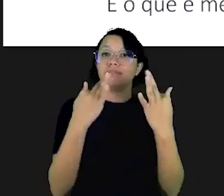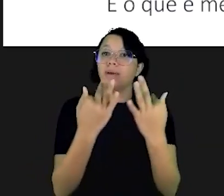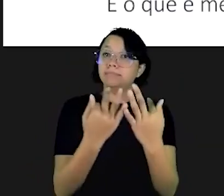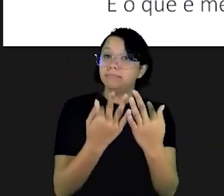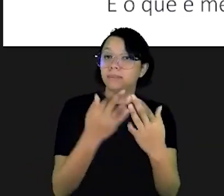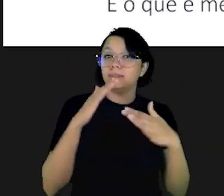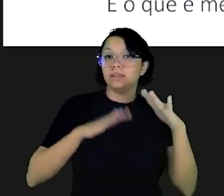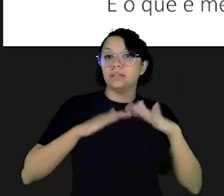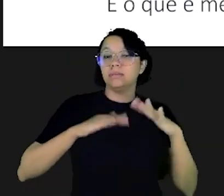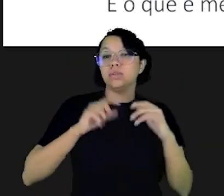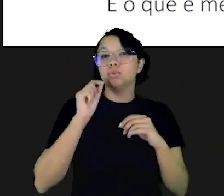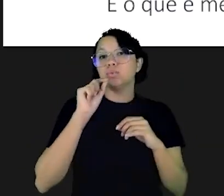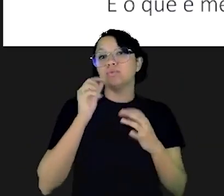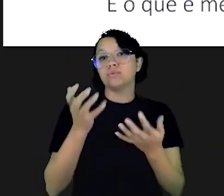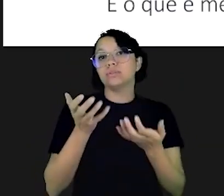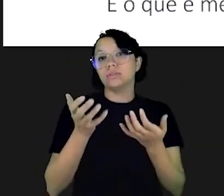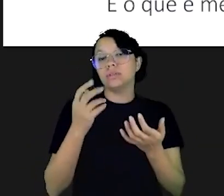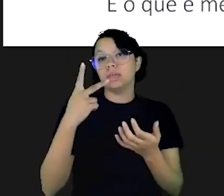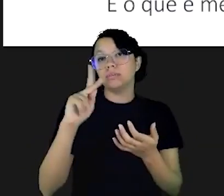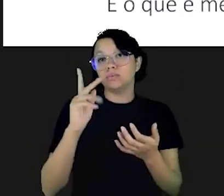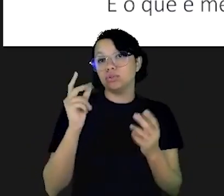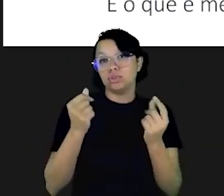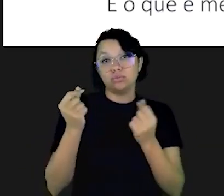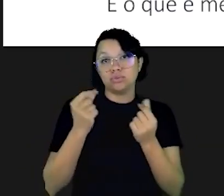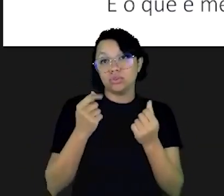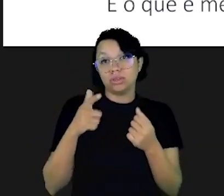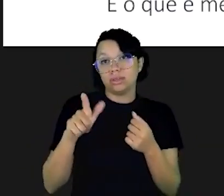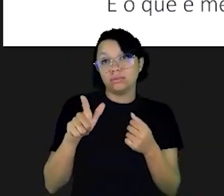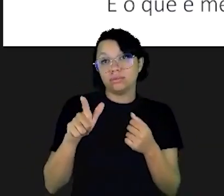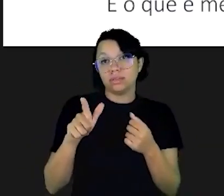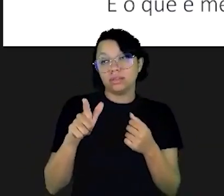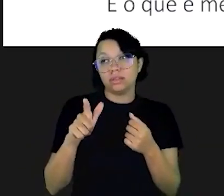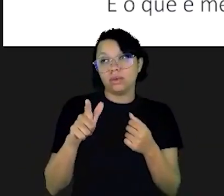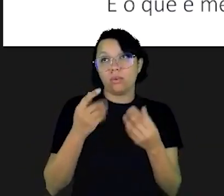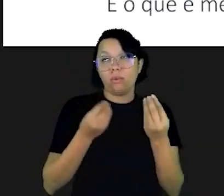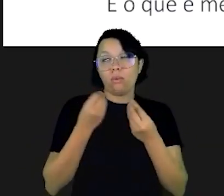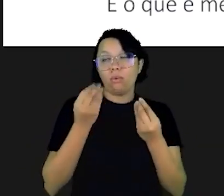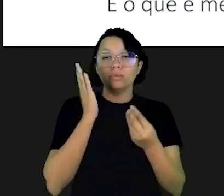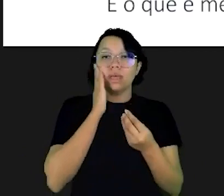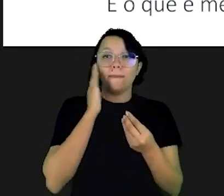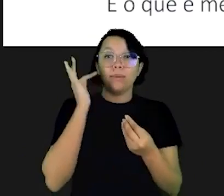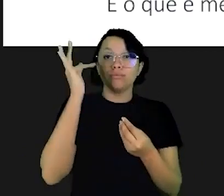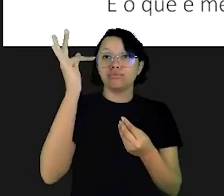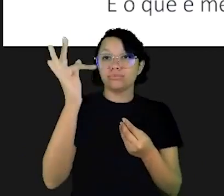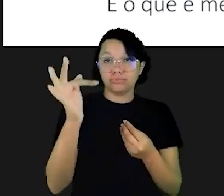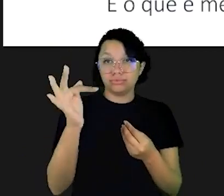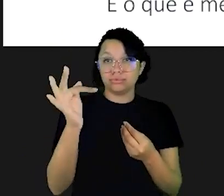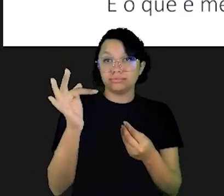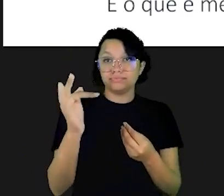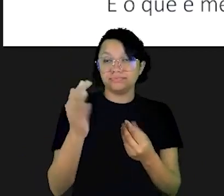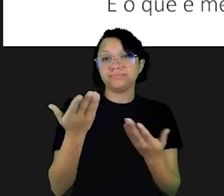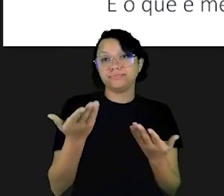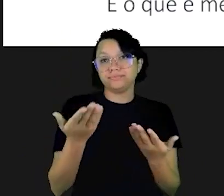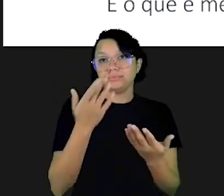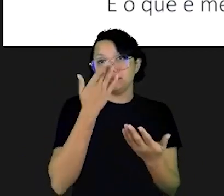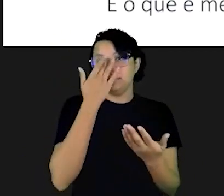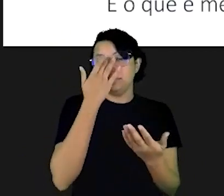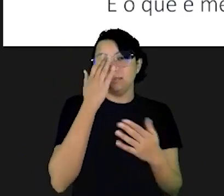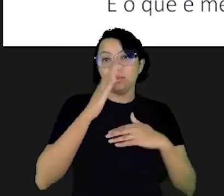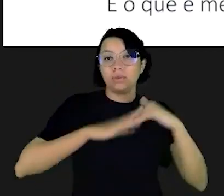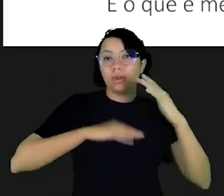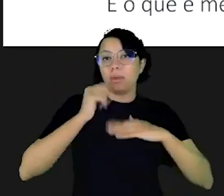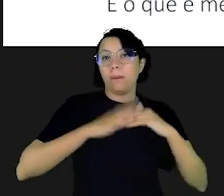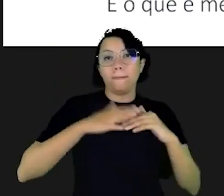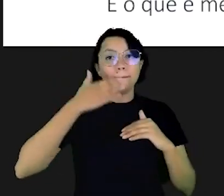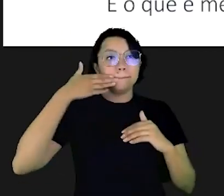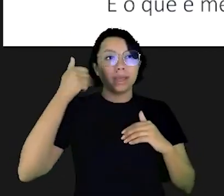reflexão depende da sua reflexão em família depende do que você quer para o seu dinheiro sem ter bola de cristal porque bola de cristal